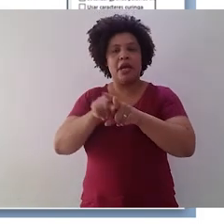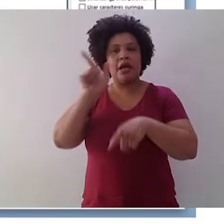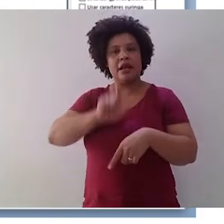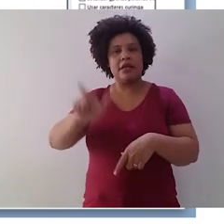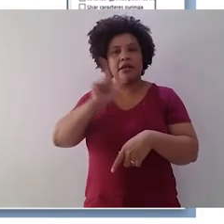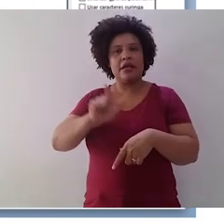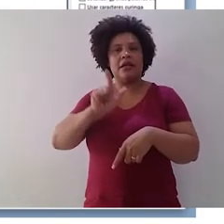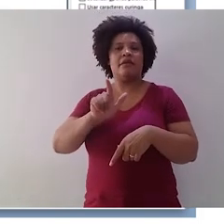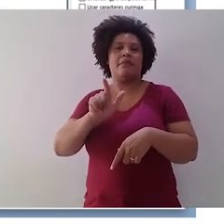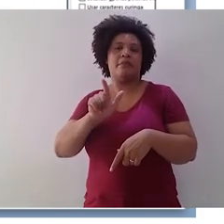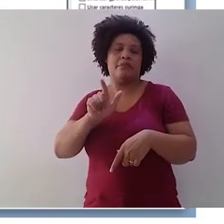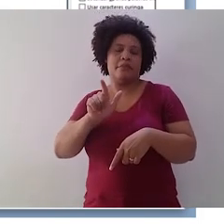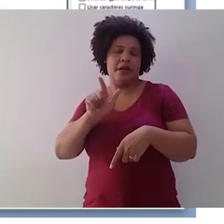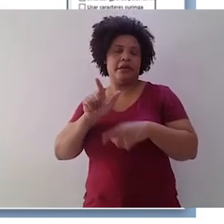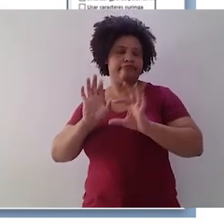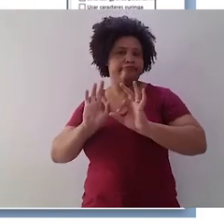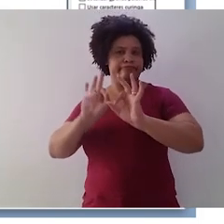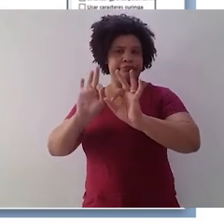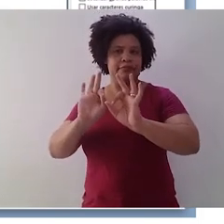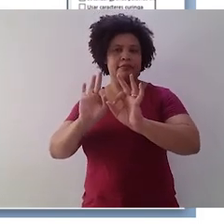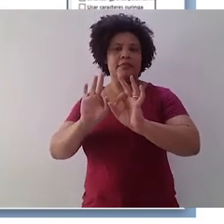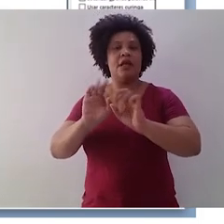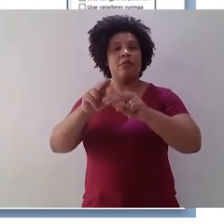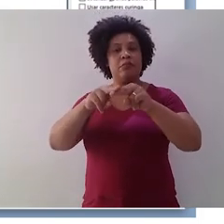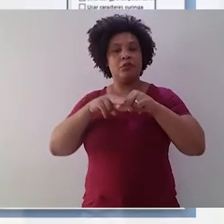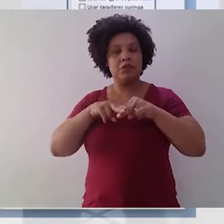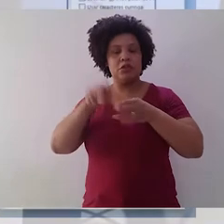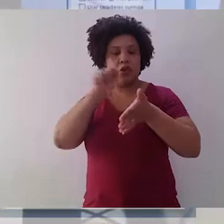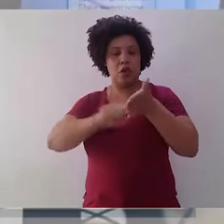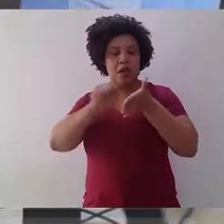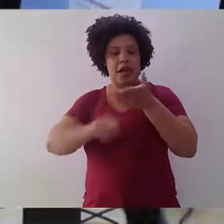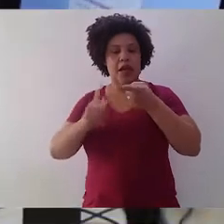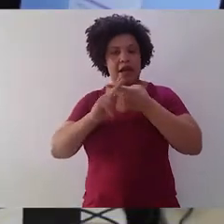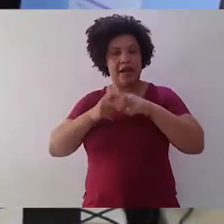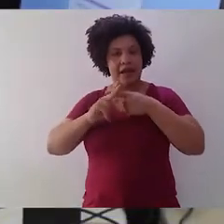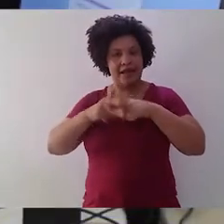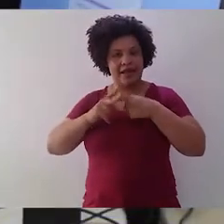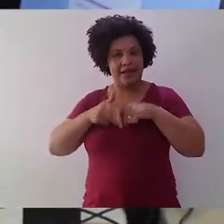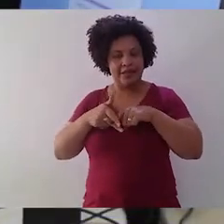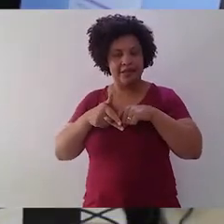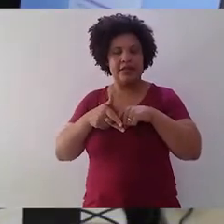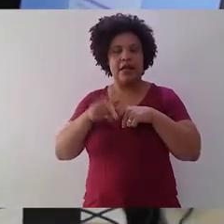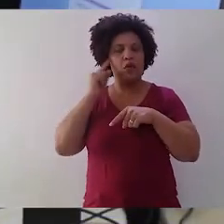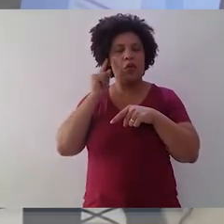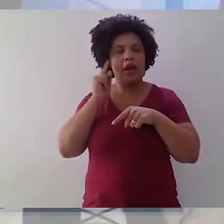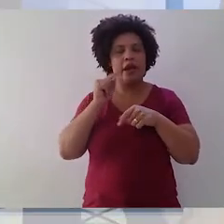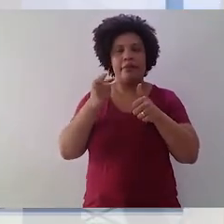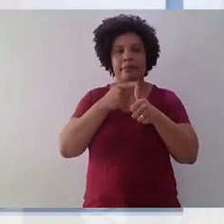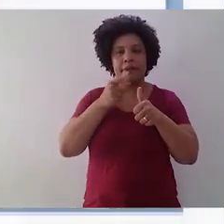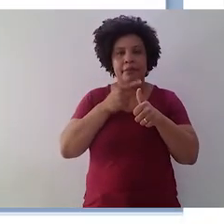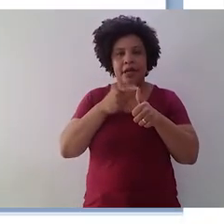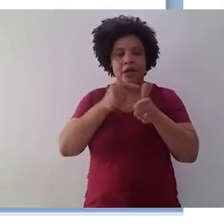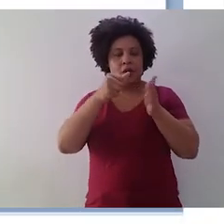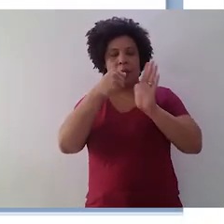mais produtivo. dentro da ideia da reescrita, a ideia é, primeiro, marcar onde